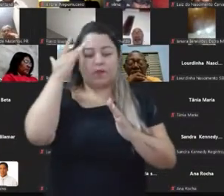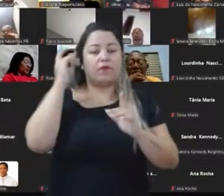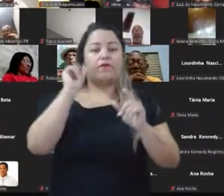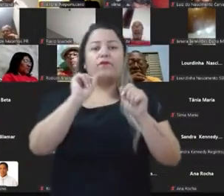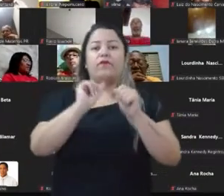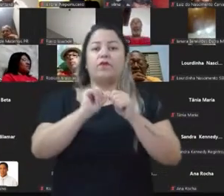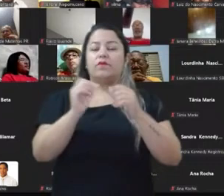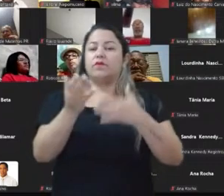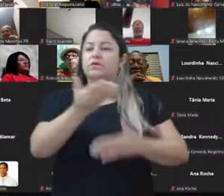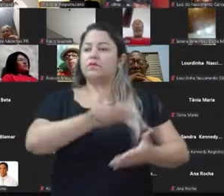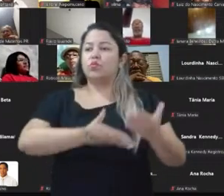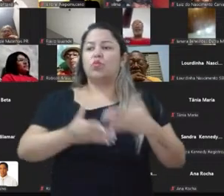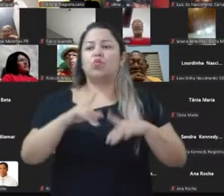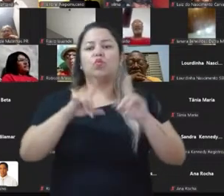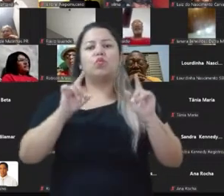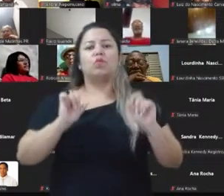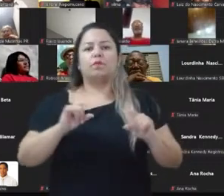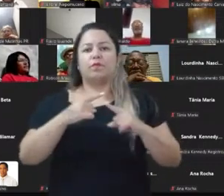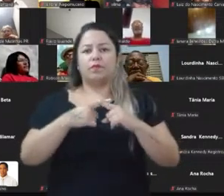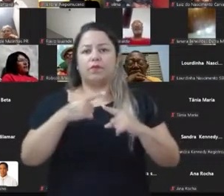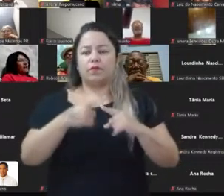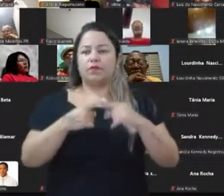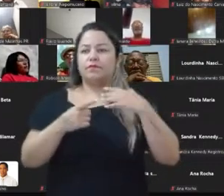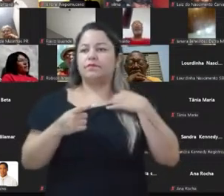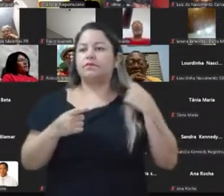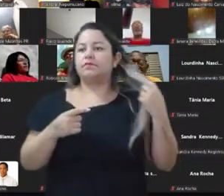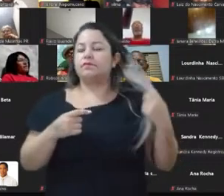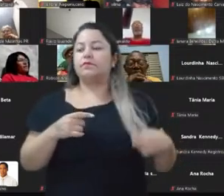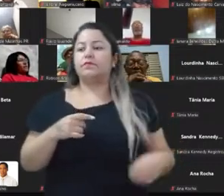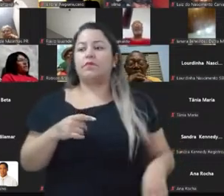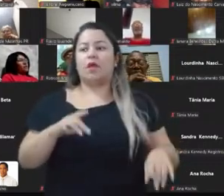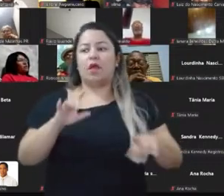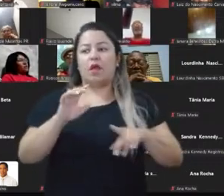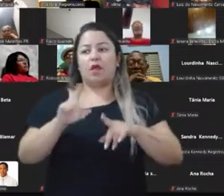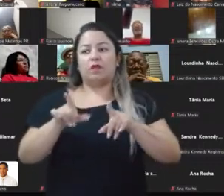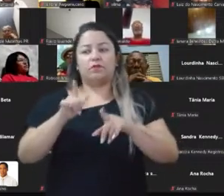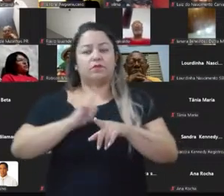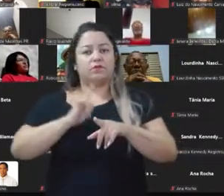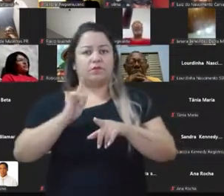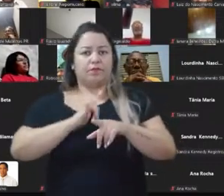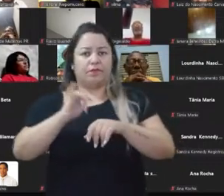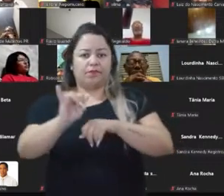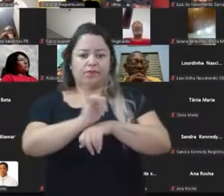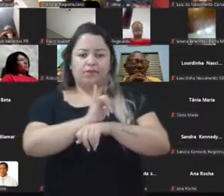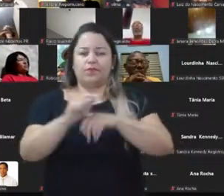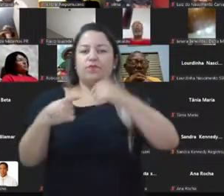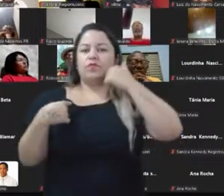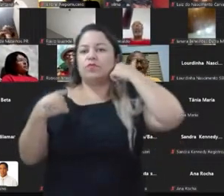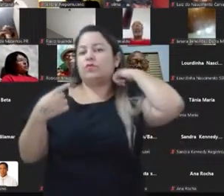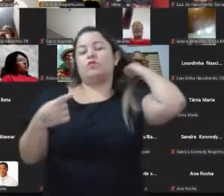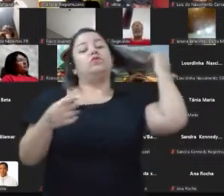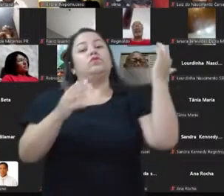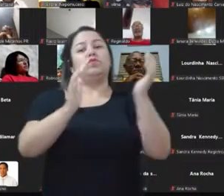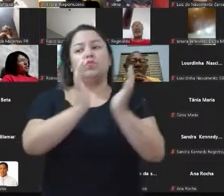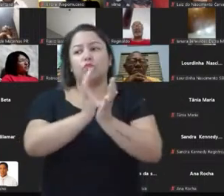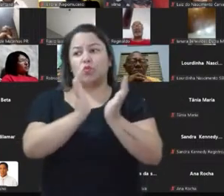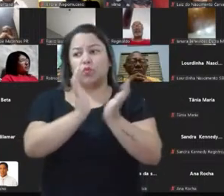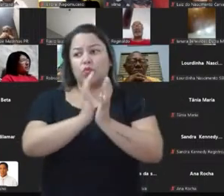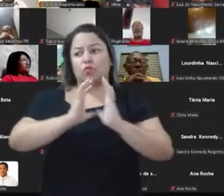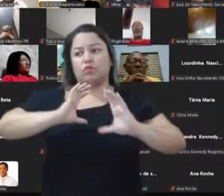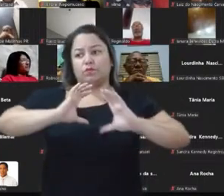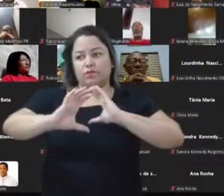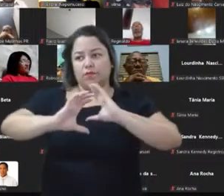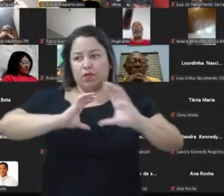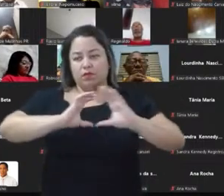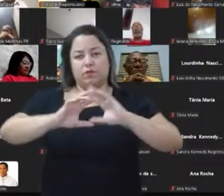quê? Então, nós precisamos ter uma estratégia. A gente precisa saber que o nosso tipo de comunicação é um tipo de comunicação diferente.